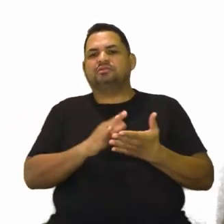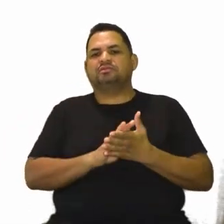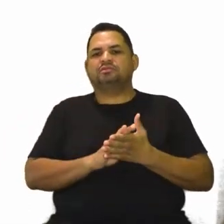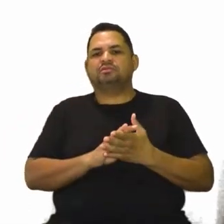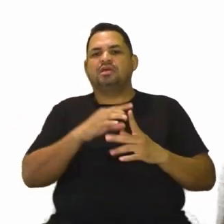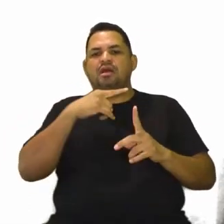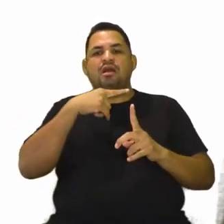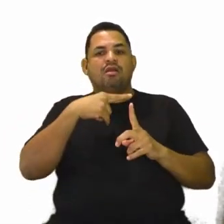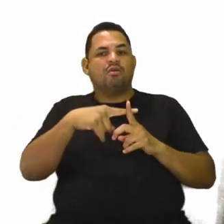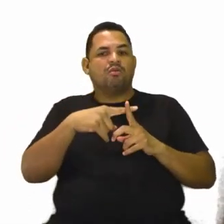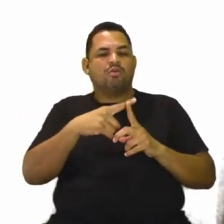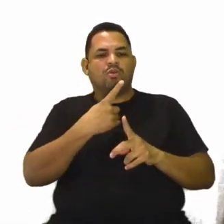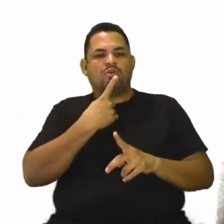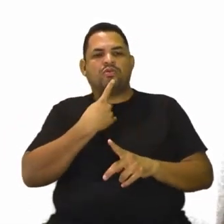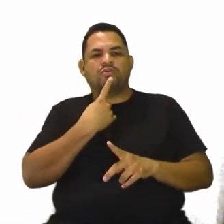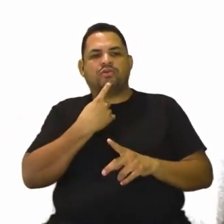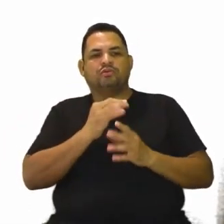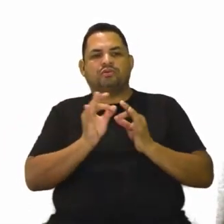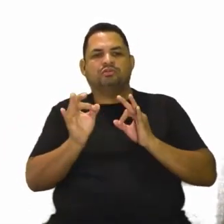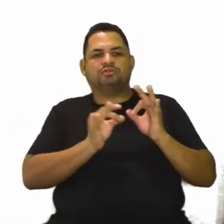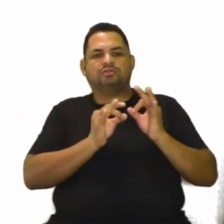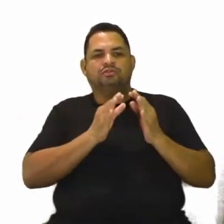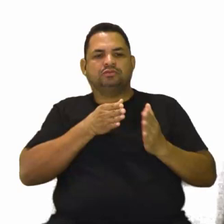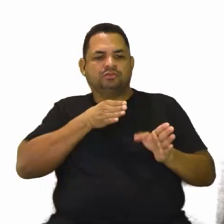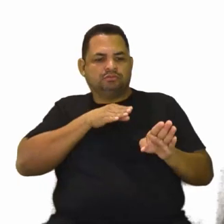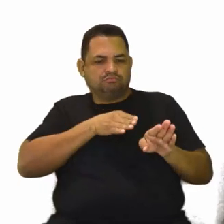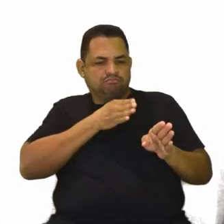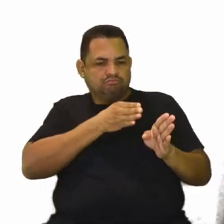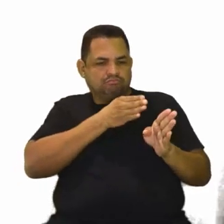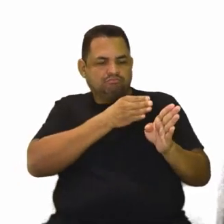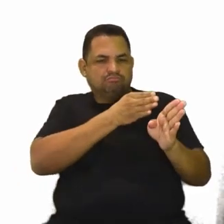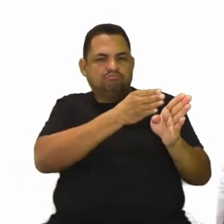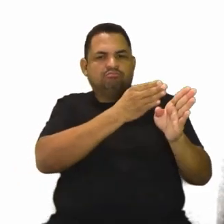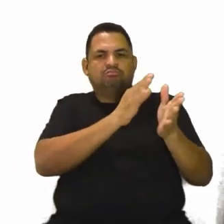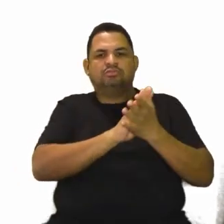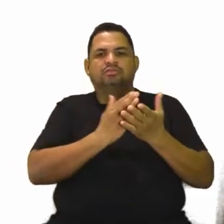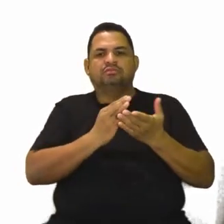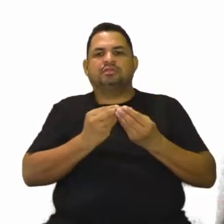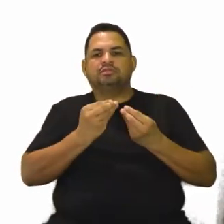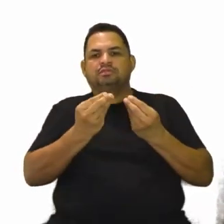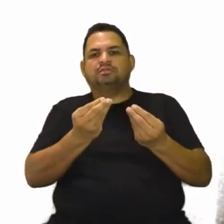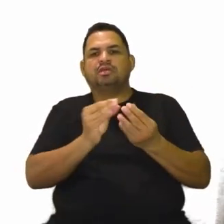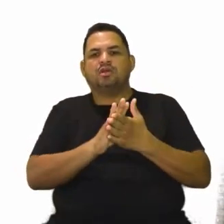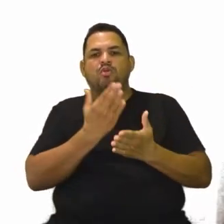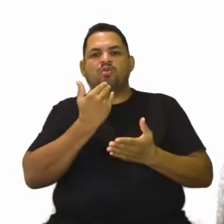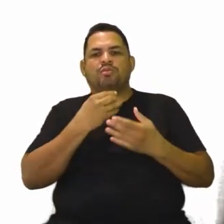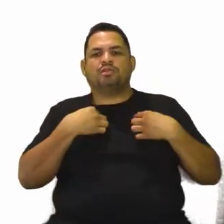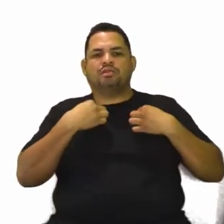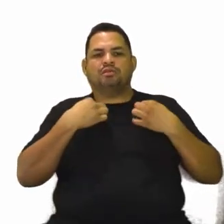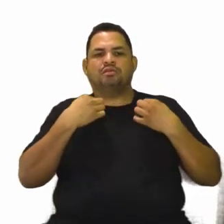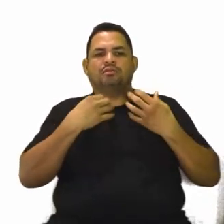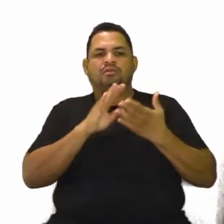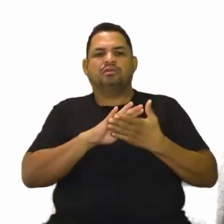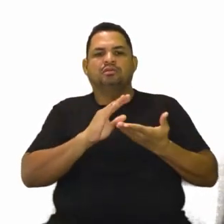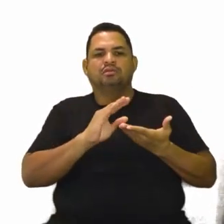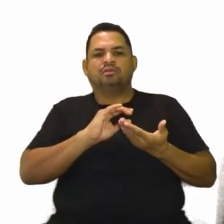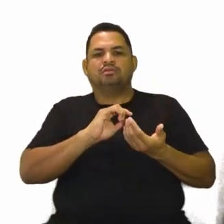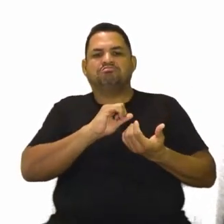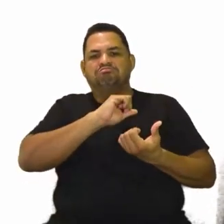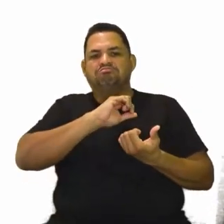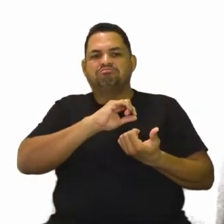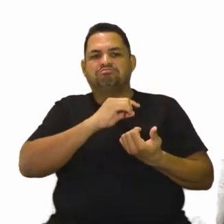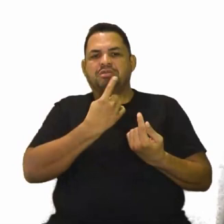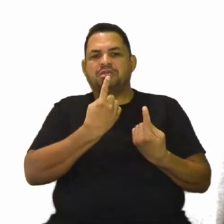A Cruz Vermelha organizava filas para a distribuição de comidas e roupas, em um contraste com o anunciado do